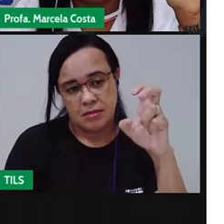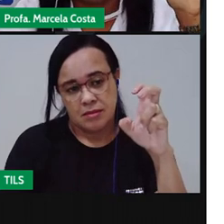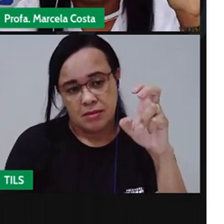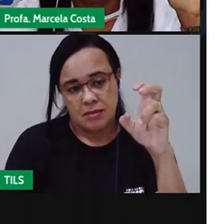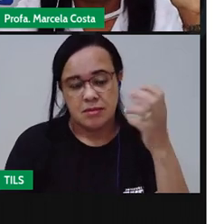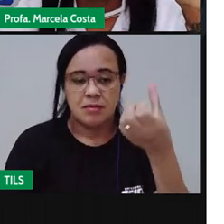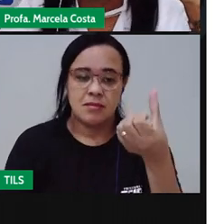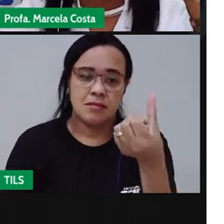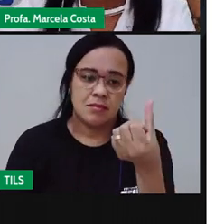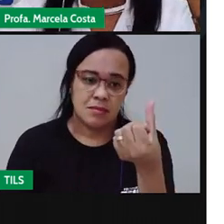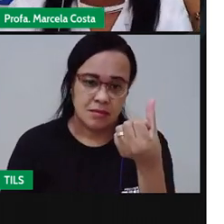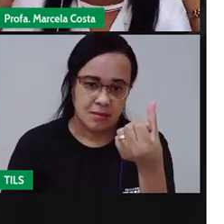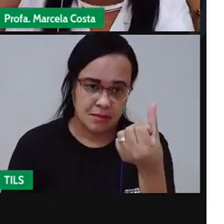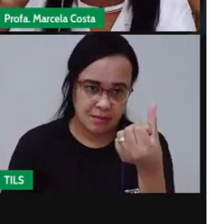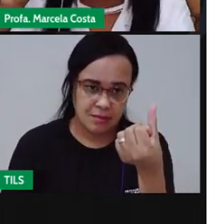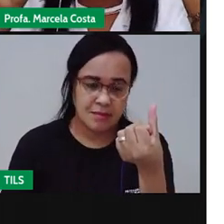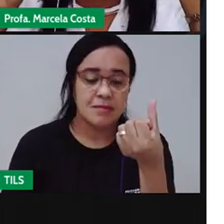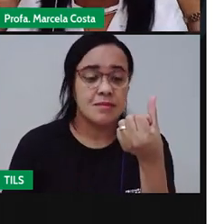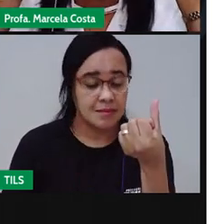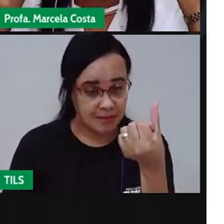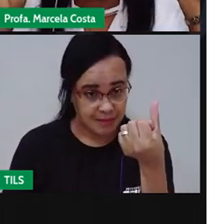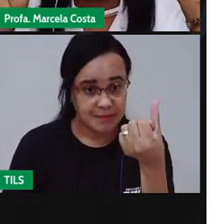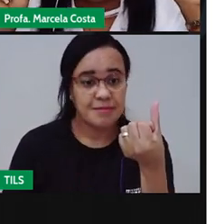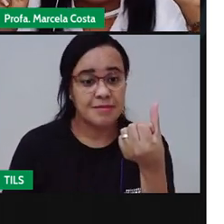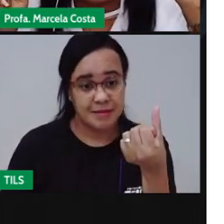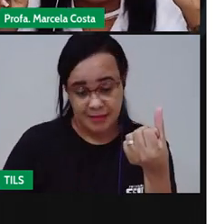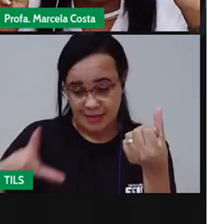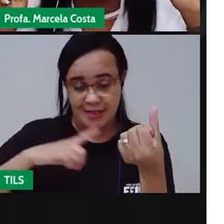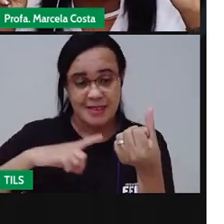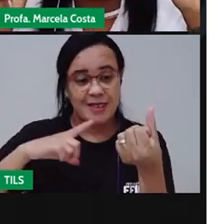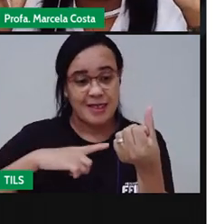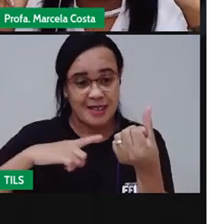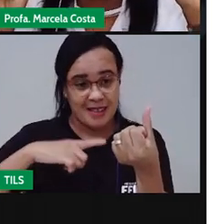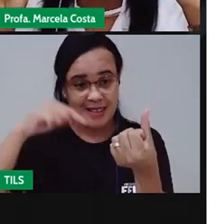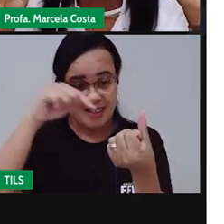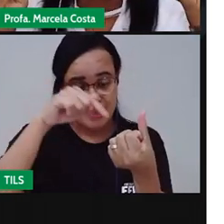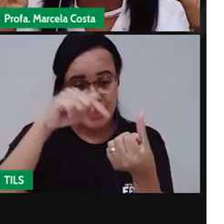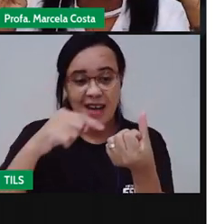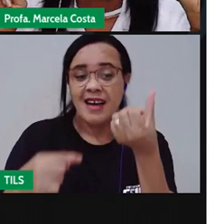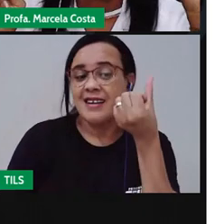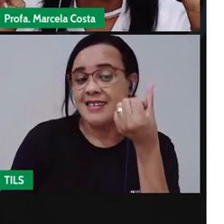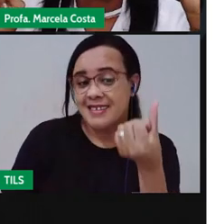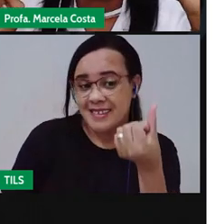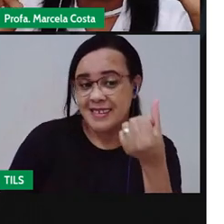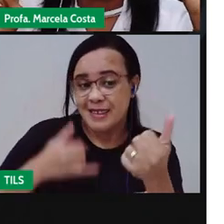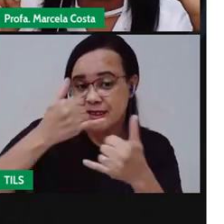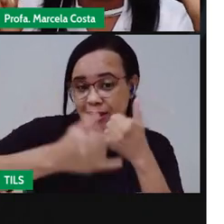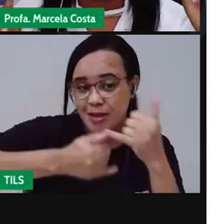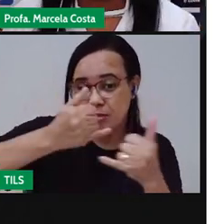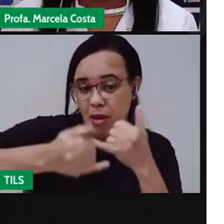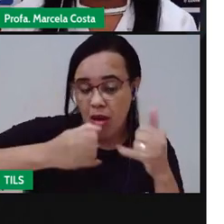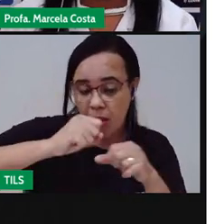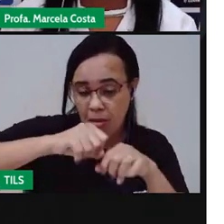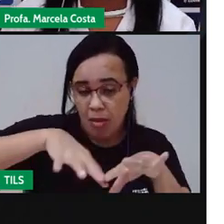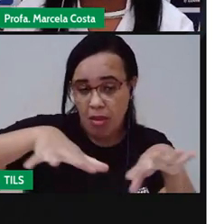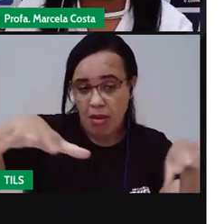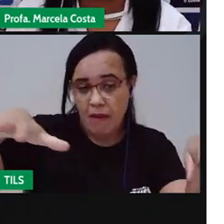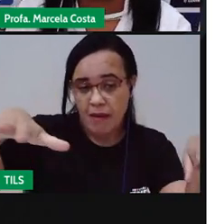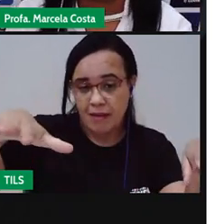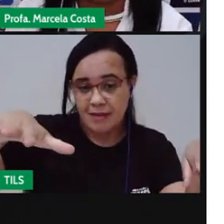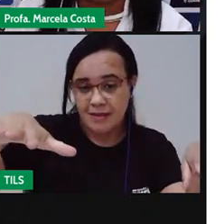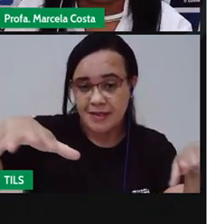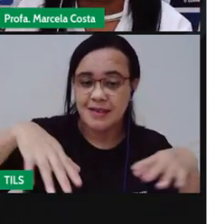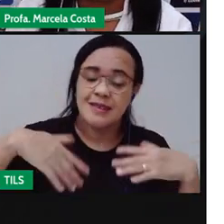cinco, seis. Seis brinquedos. E qual é a